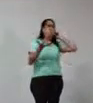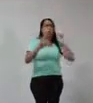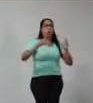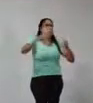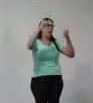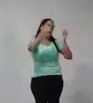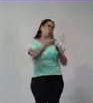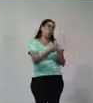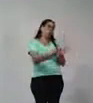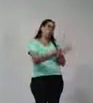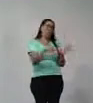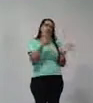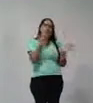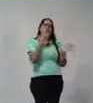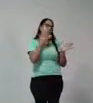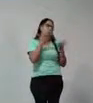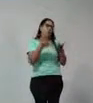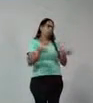possível.